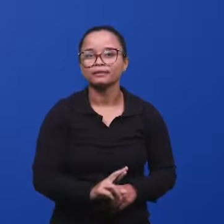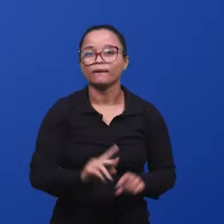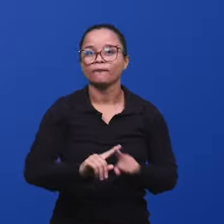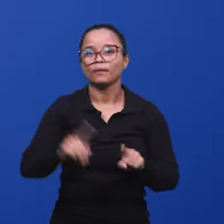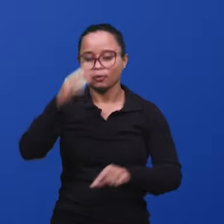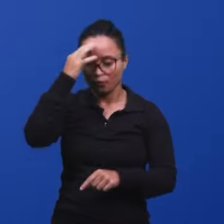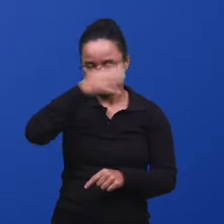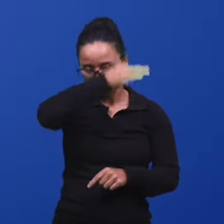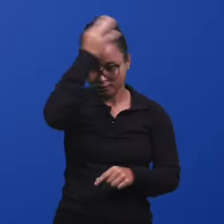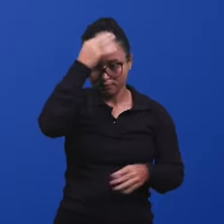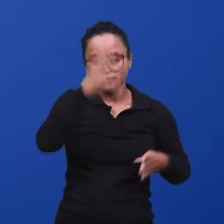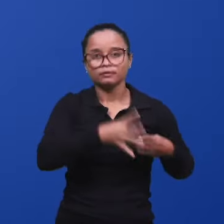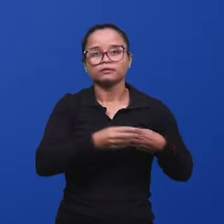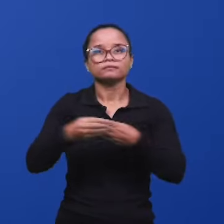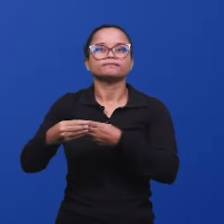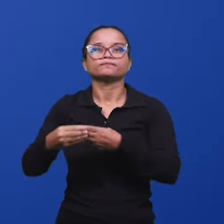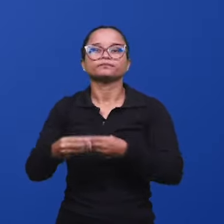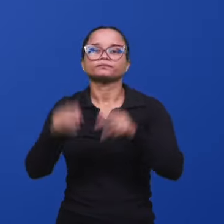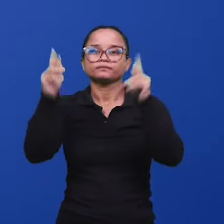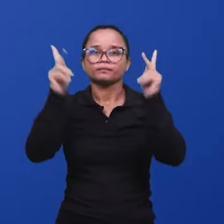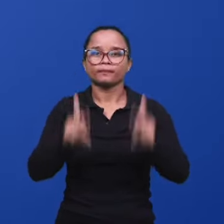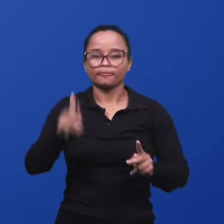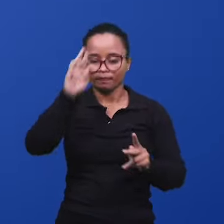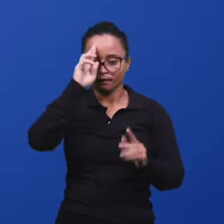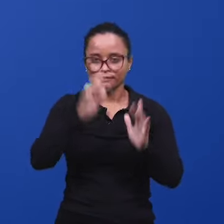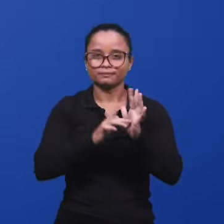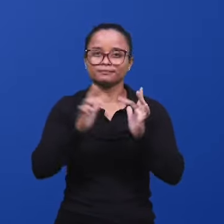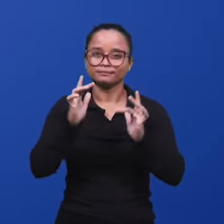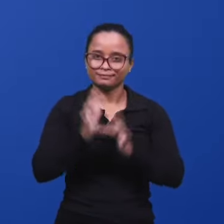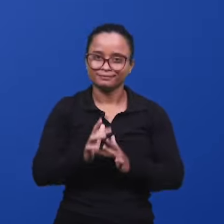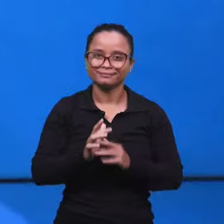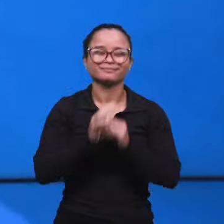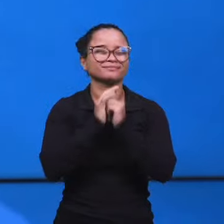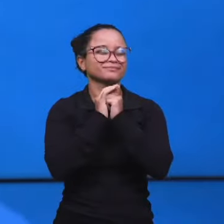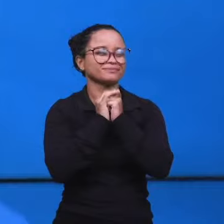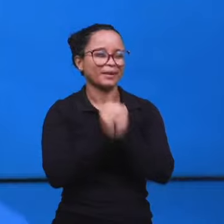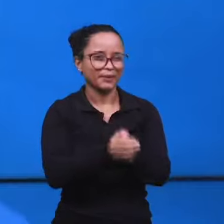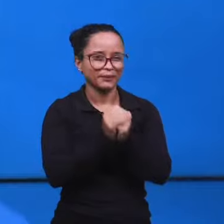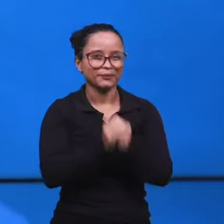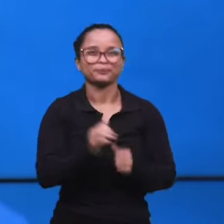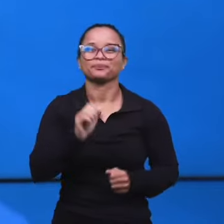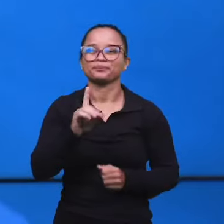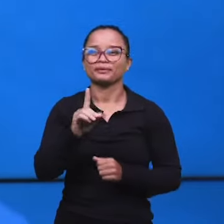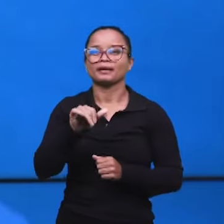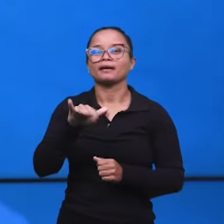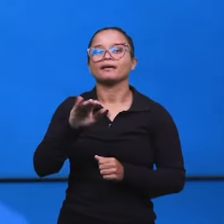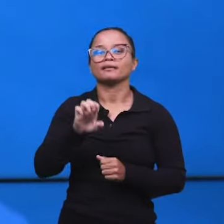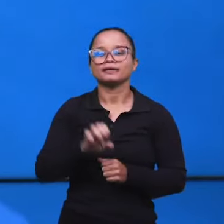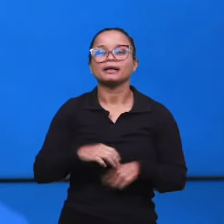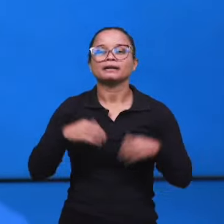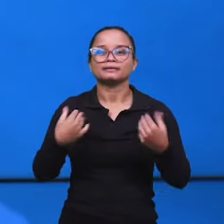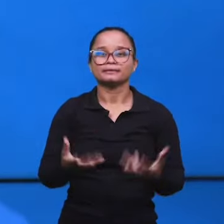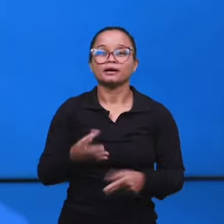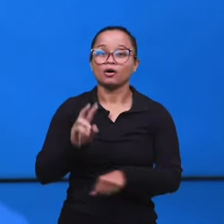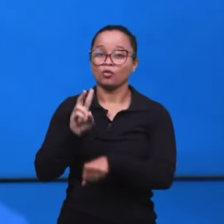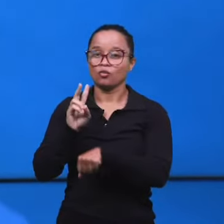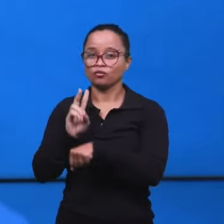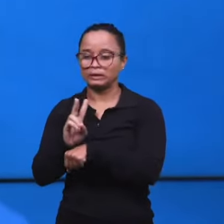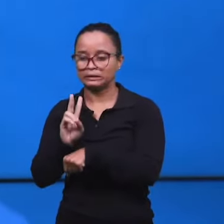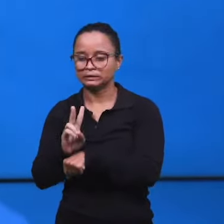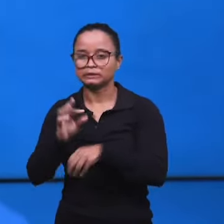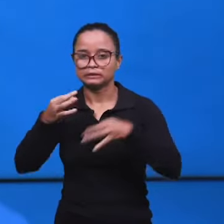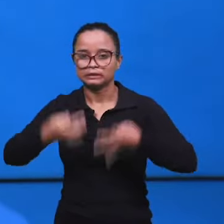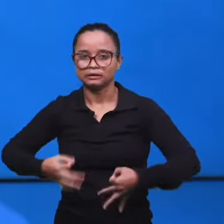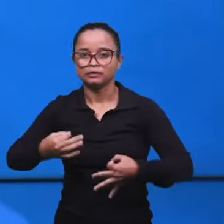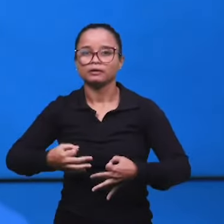mas sim pela direção do Espírito Santo. A paz do senhor, Jesus. A mãe, Daiane, os guardas são esses, aqueles que são responsáveis